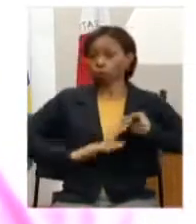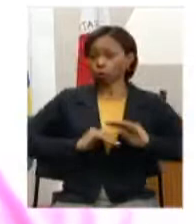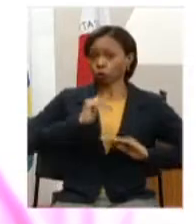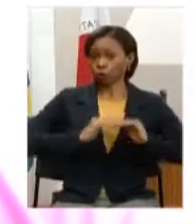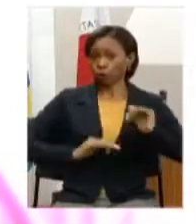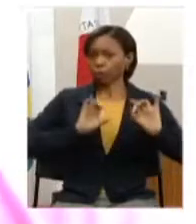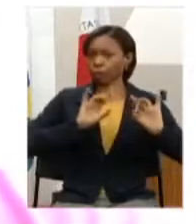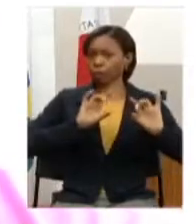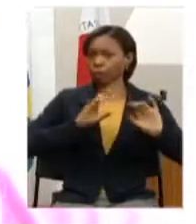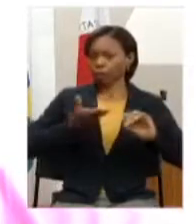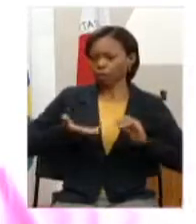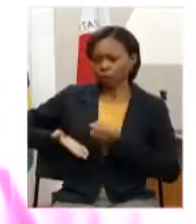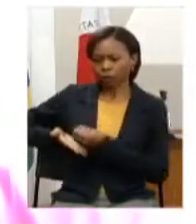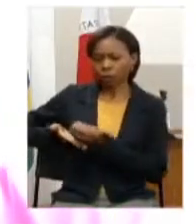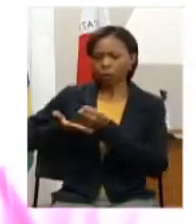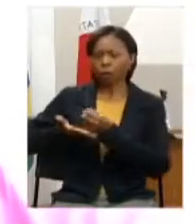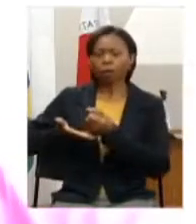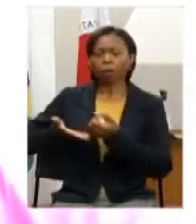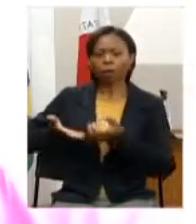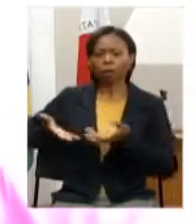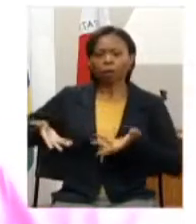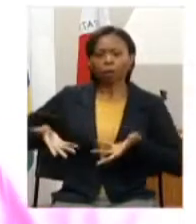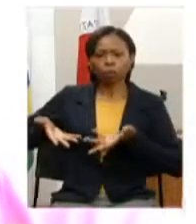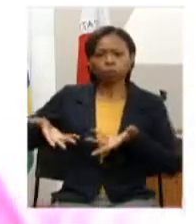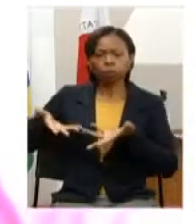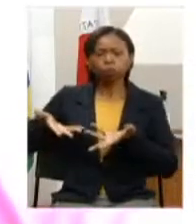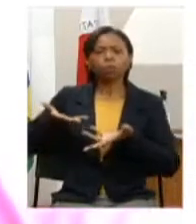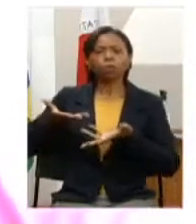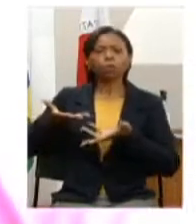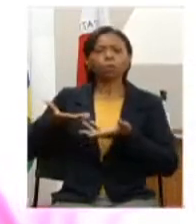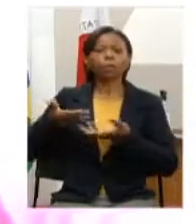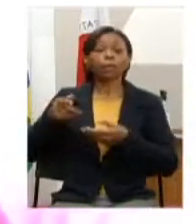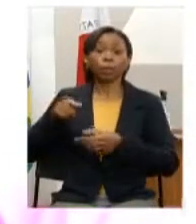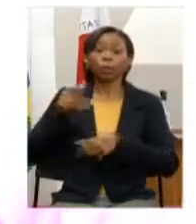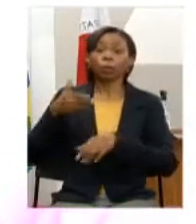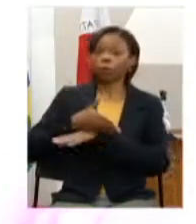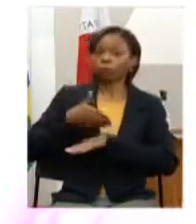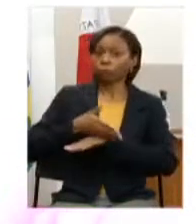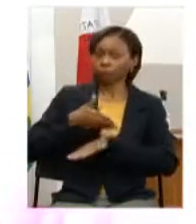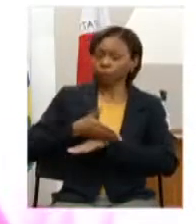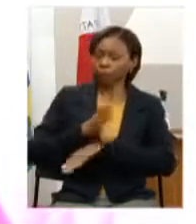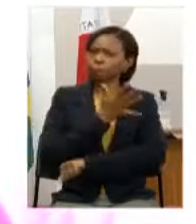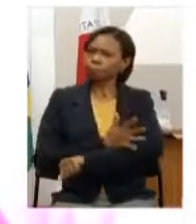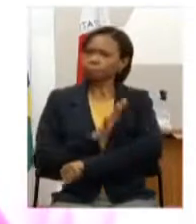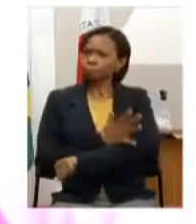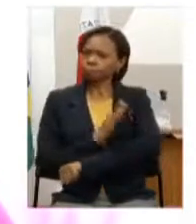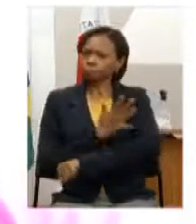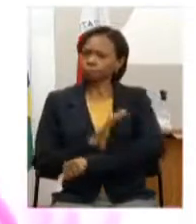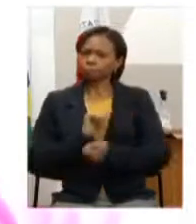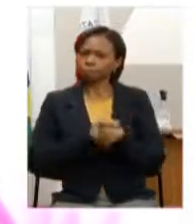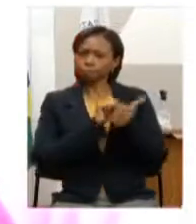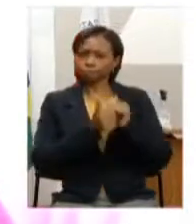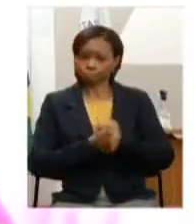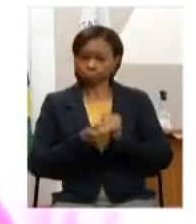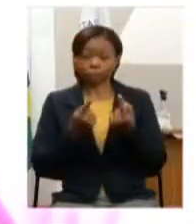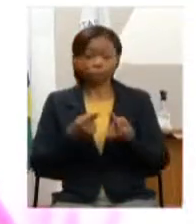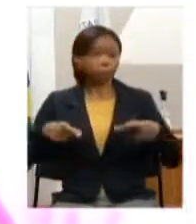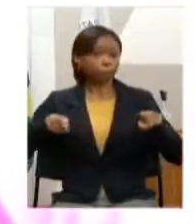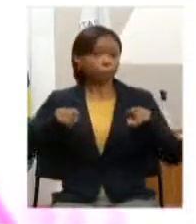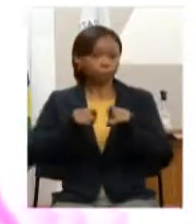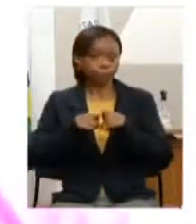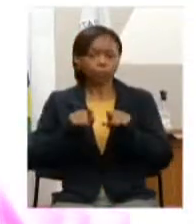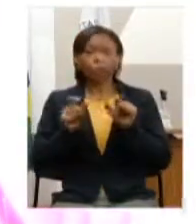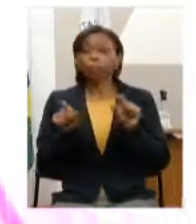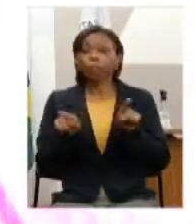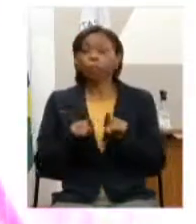minimizando as distorções na oportunidade de acesso às atividades físicas e esportivas com parcerias e captação de